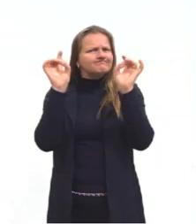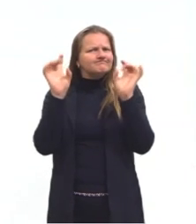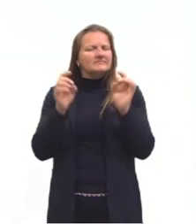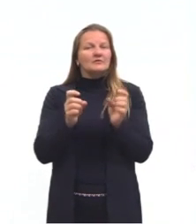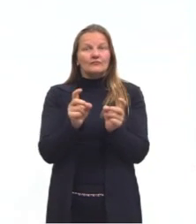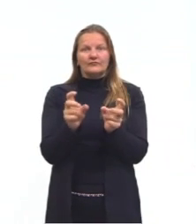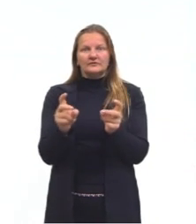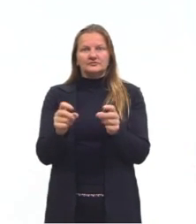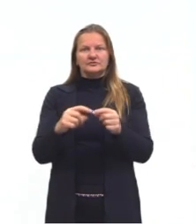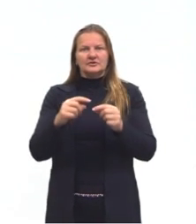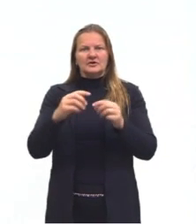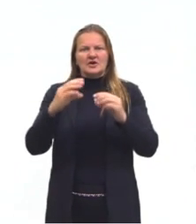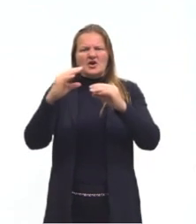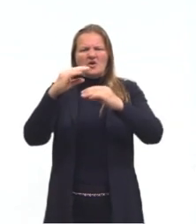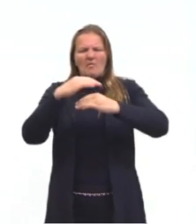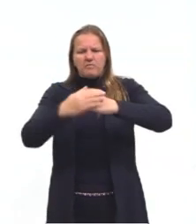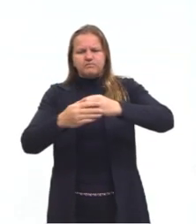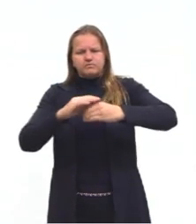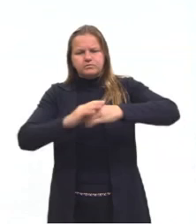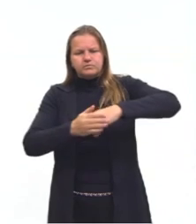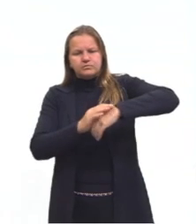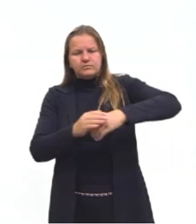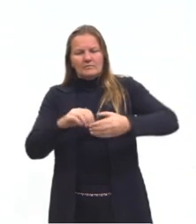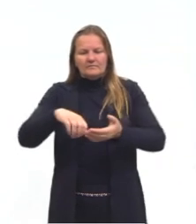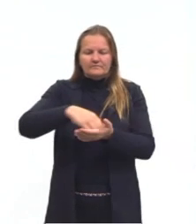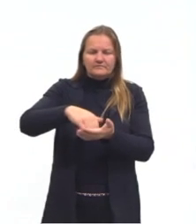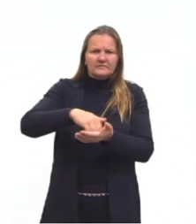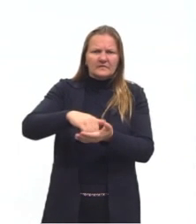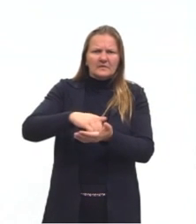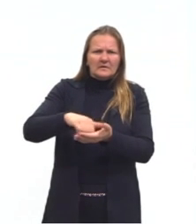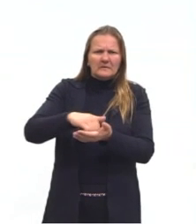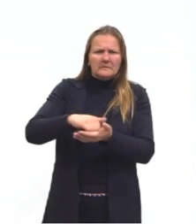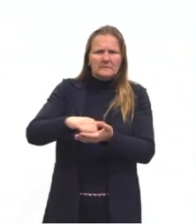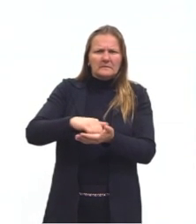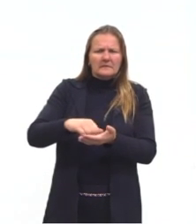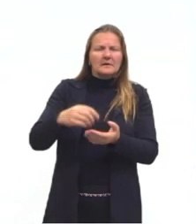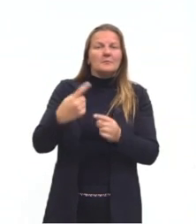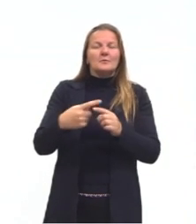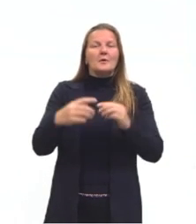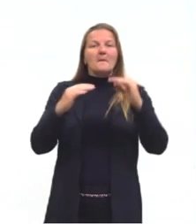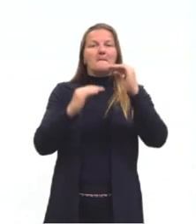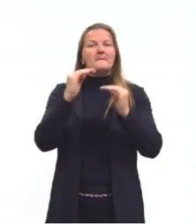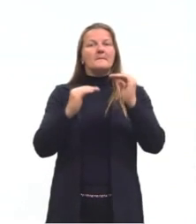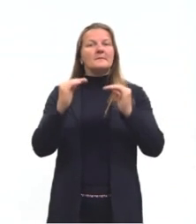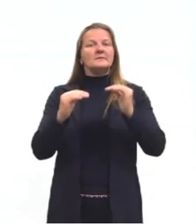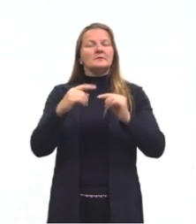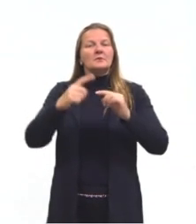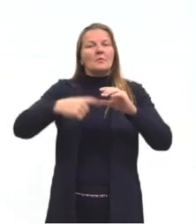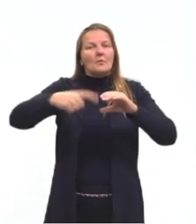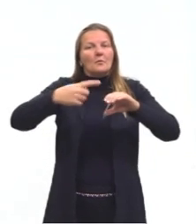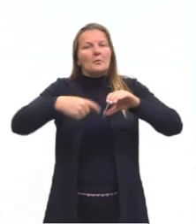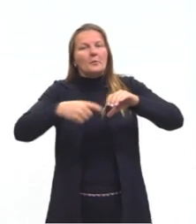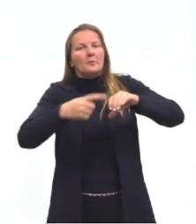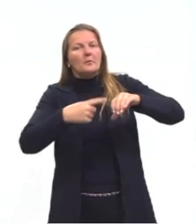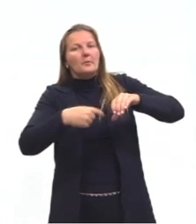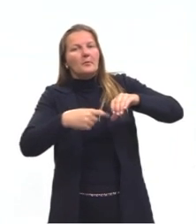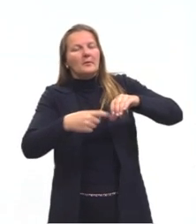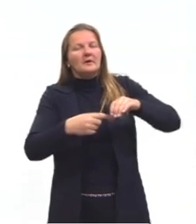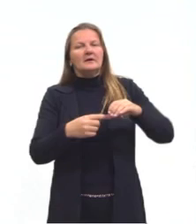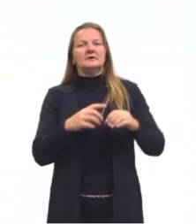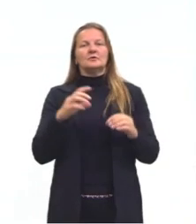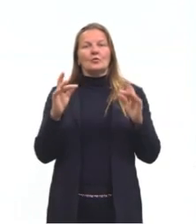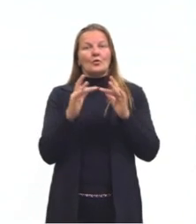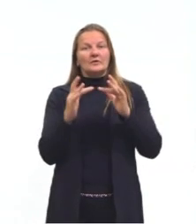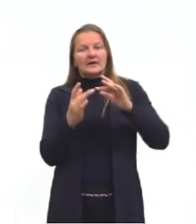o desgaste do pneu em um trajeto é diretamente proporcional ao número de voltas que ele efetua em